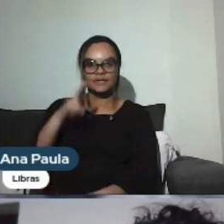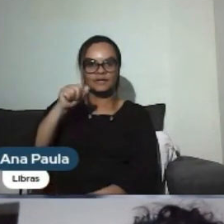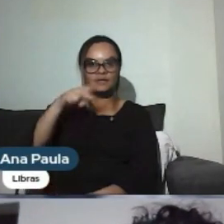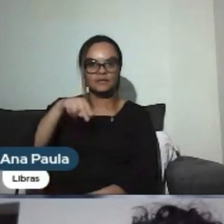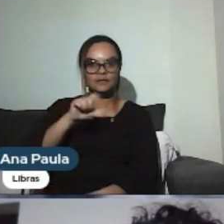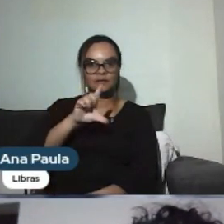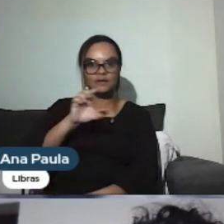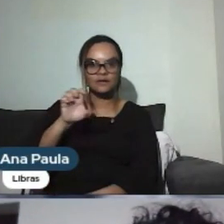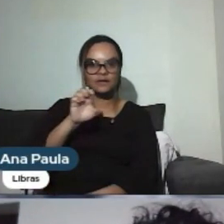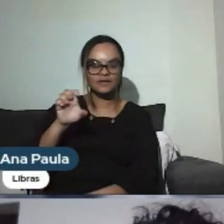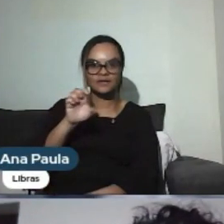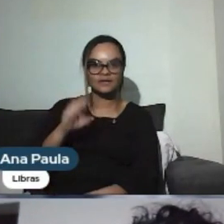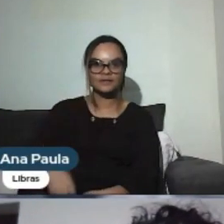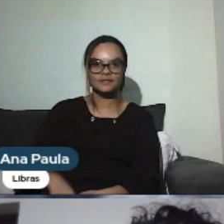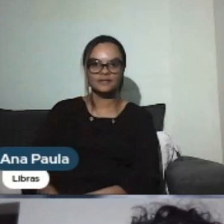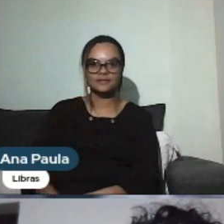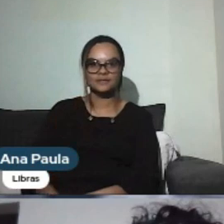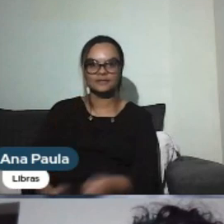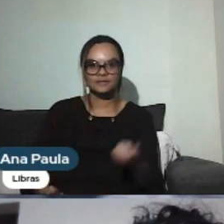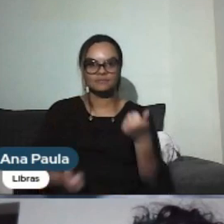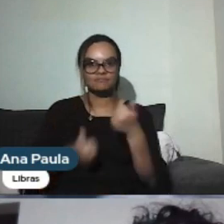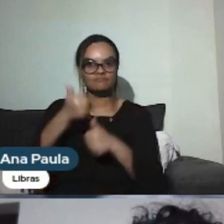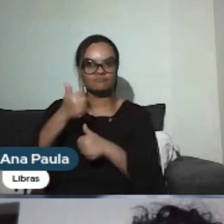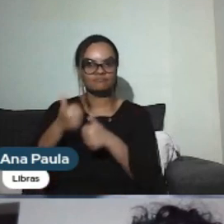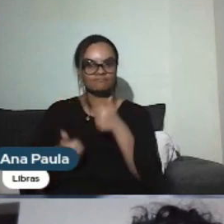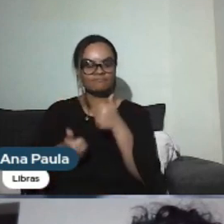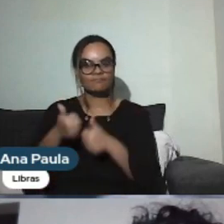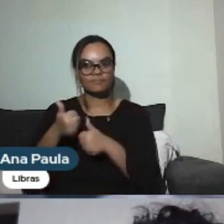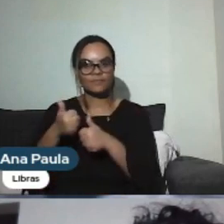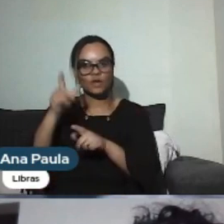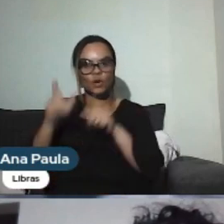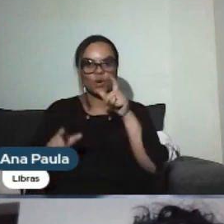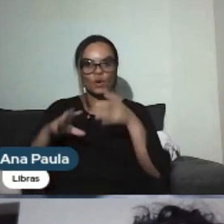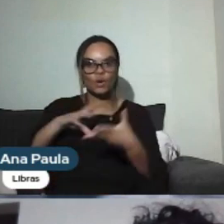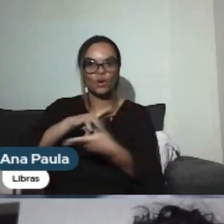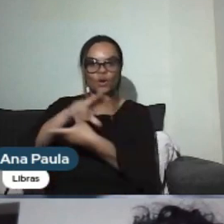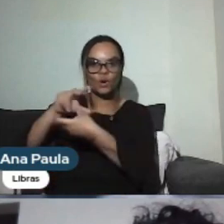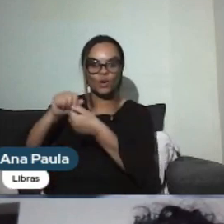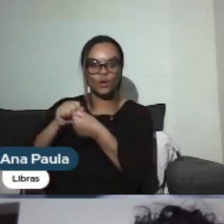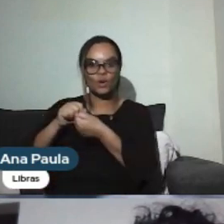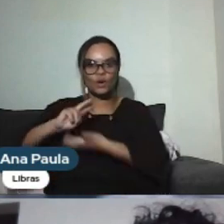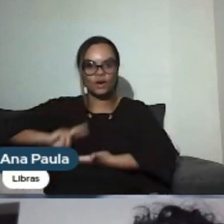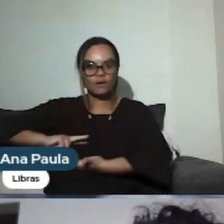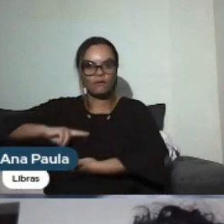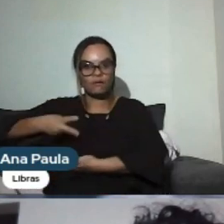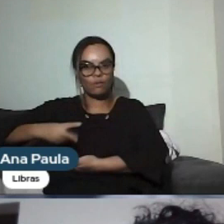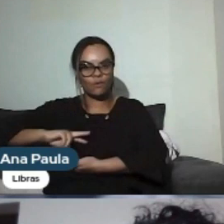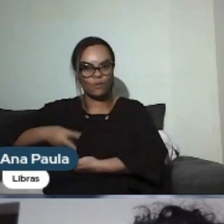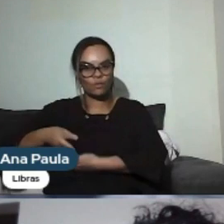e demais atletas disputando os Jogos Mundiais para transplantados da Austrália.